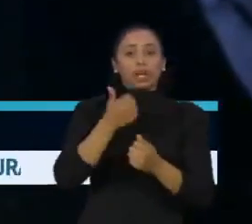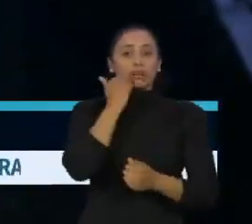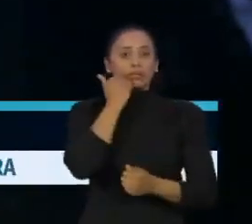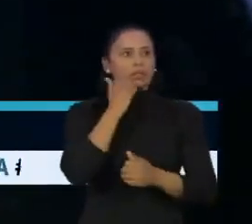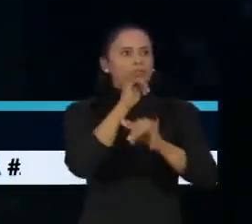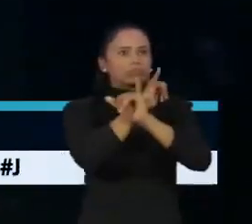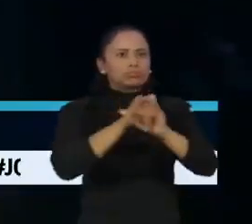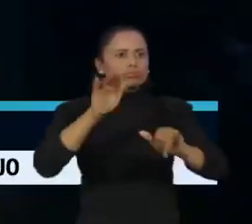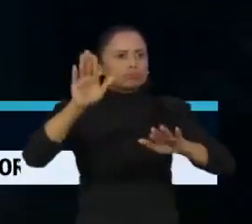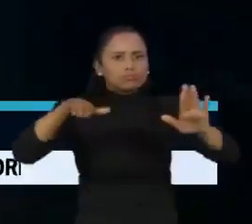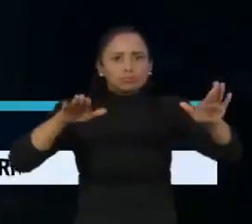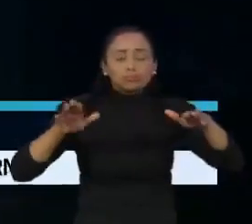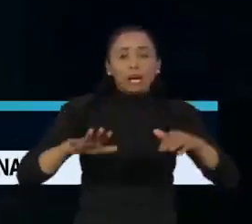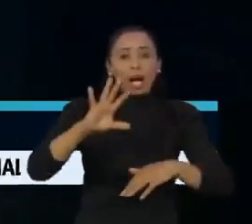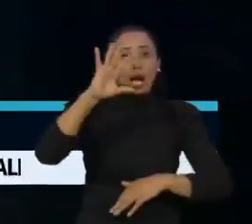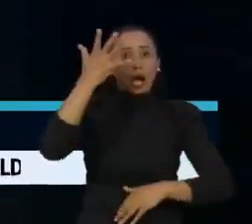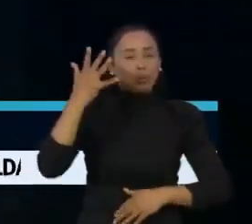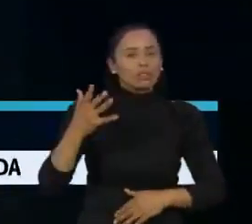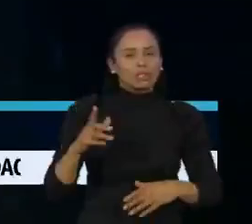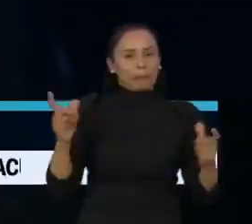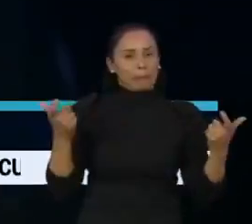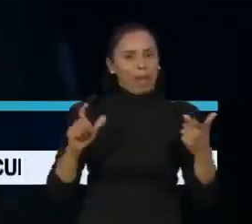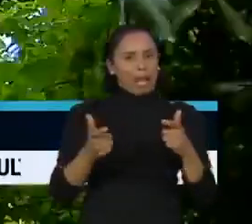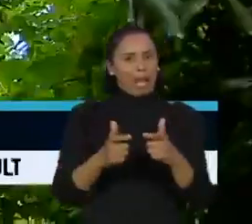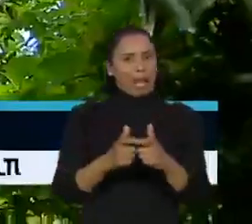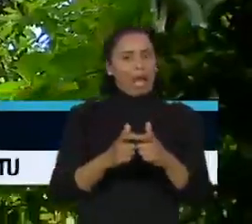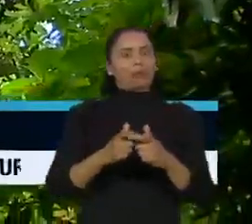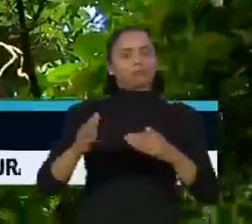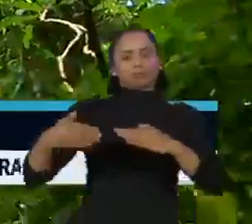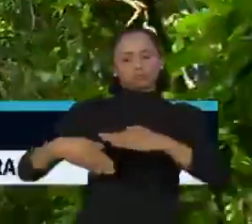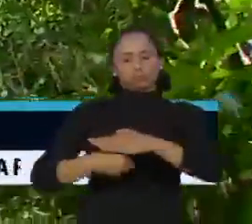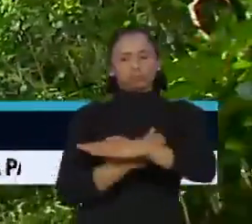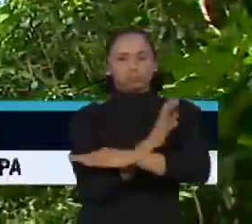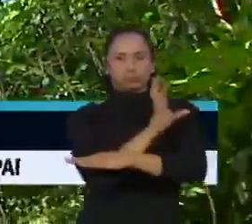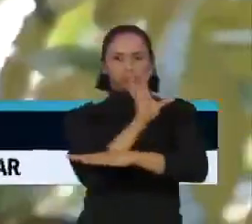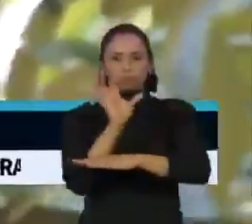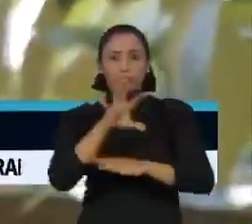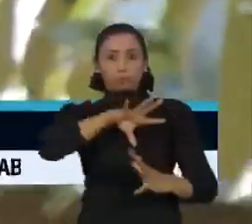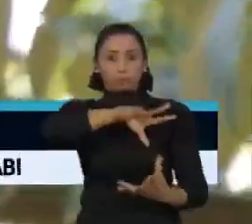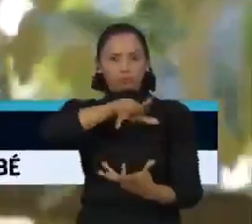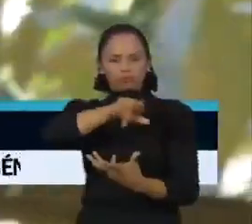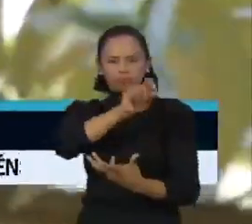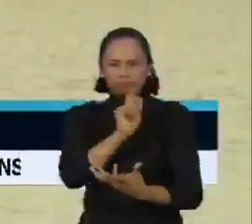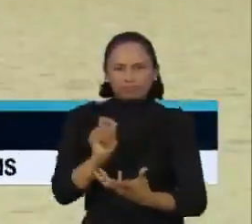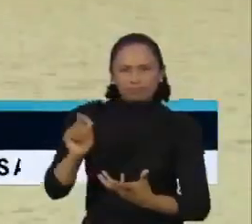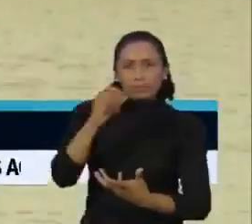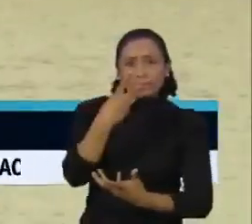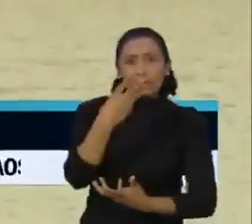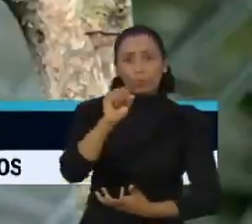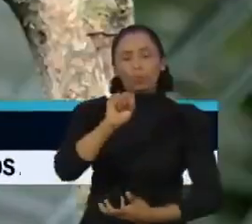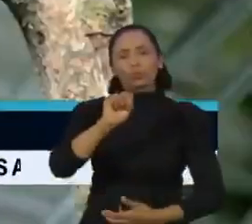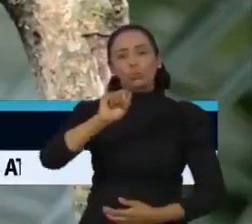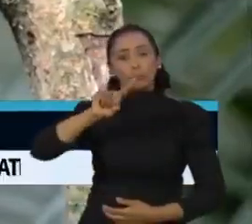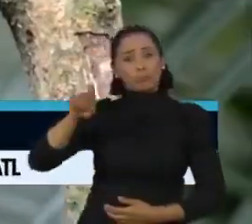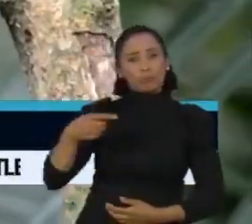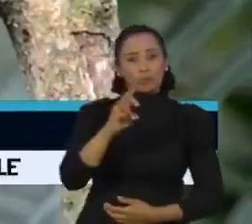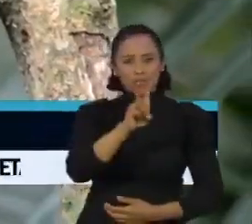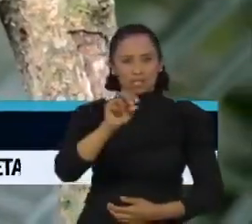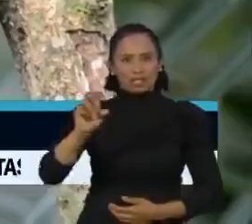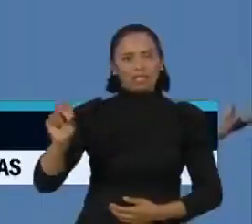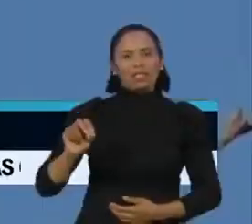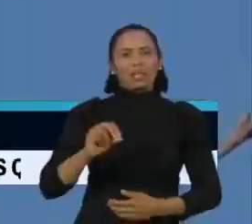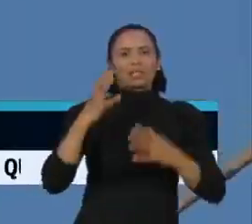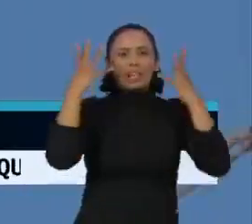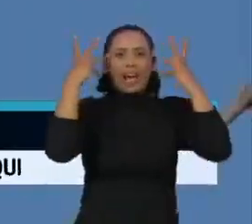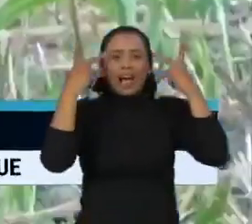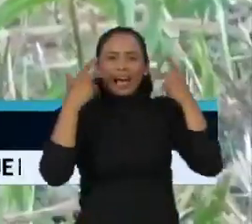proporções gigantescas da biodiversidade mundial. São mais de 38.500 espécies sob